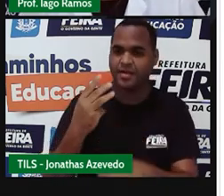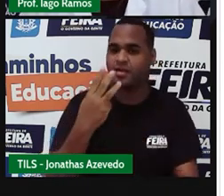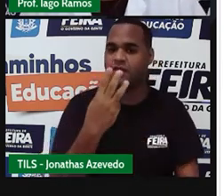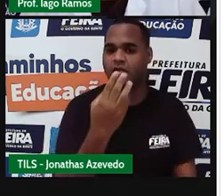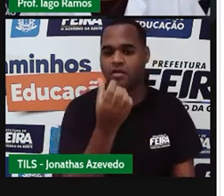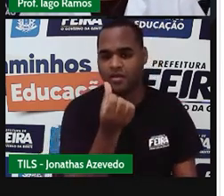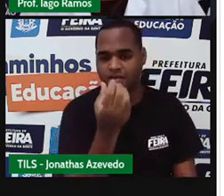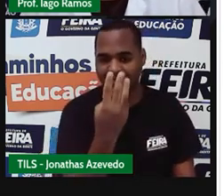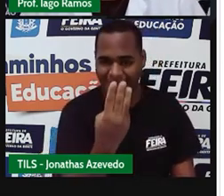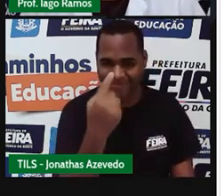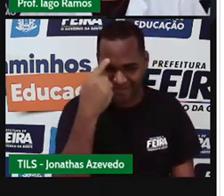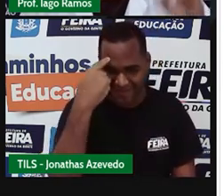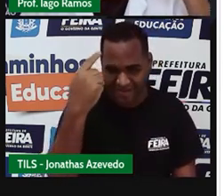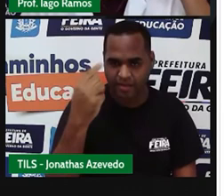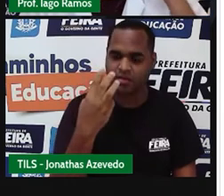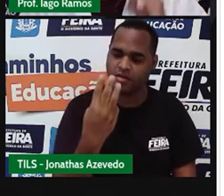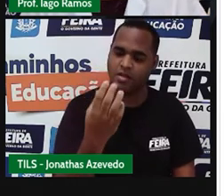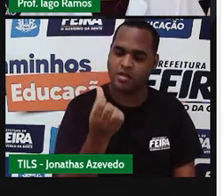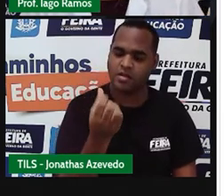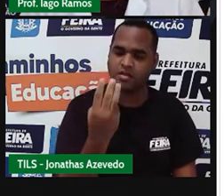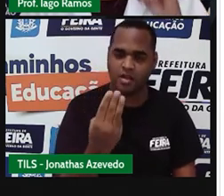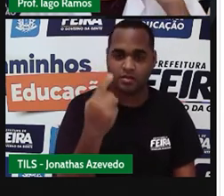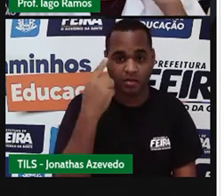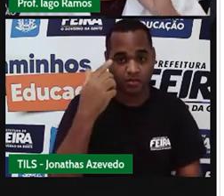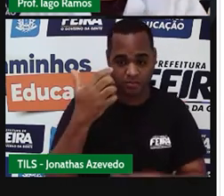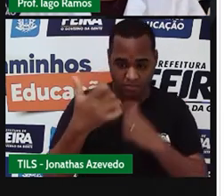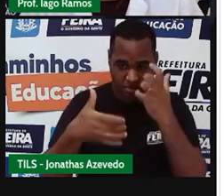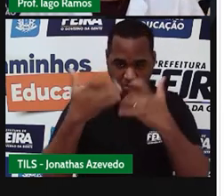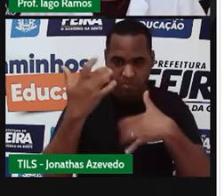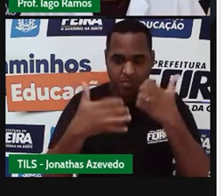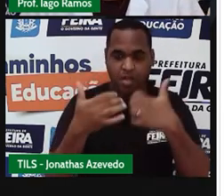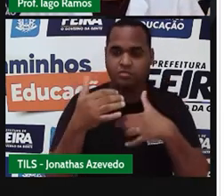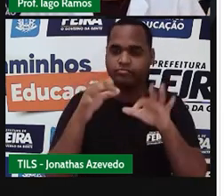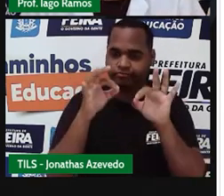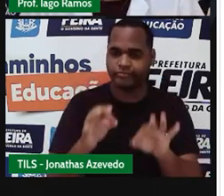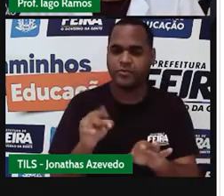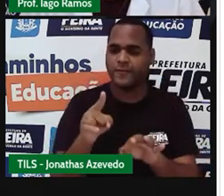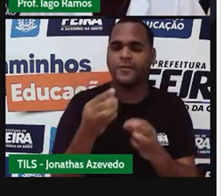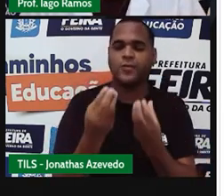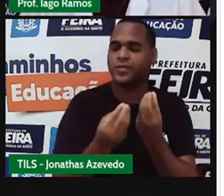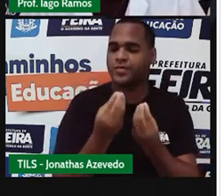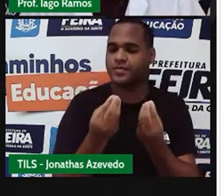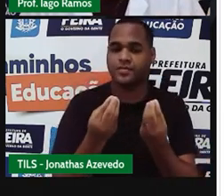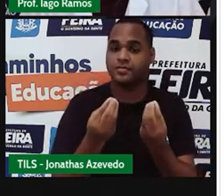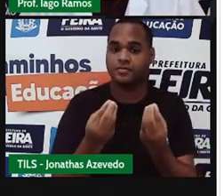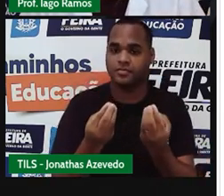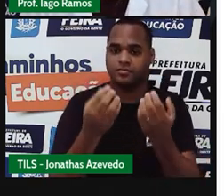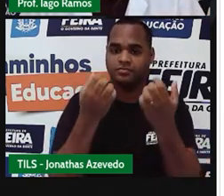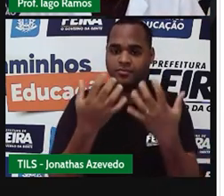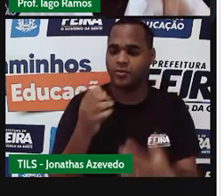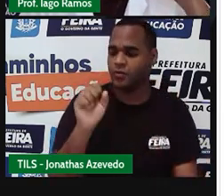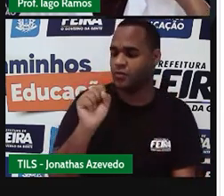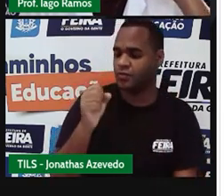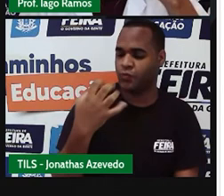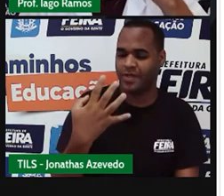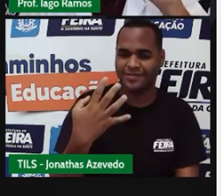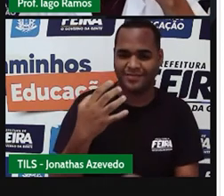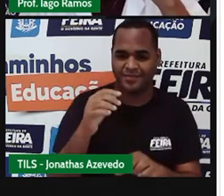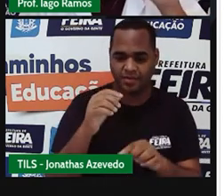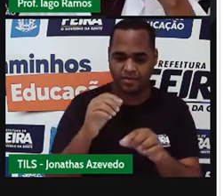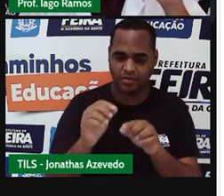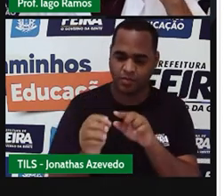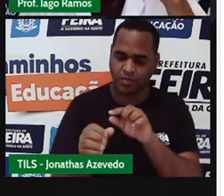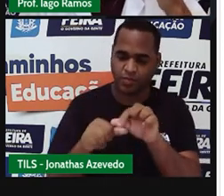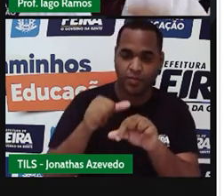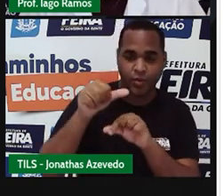363. Olha só, vou explicar direitinho o foi que eu fiz aqui. Tá? peguei o 84, inverti ele,